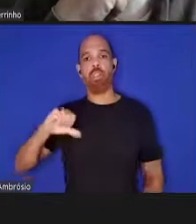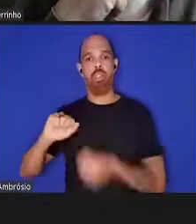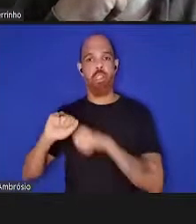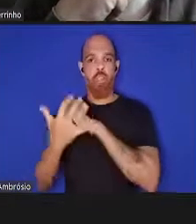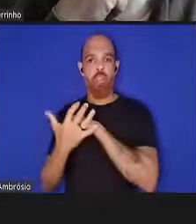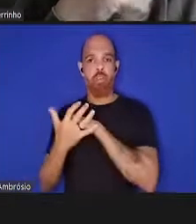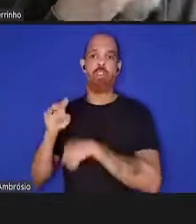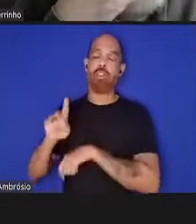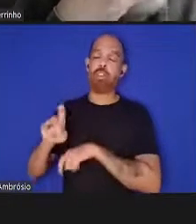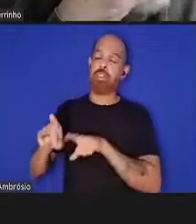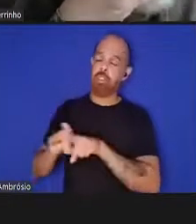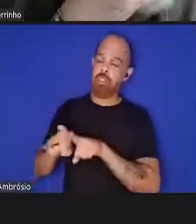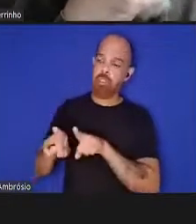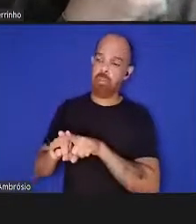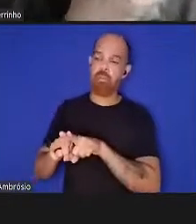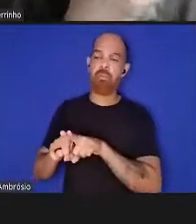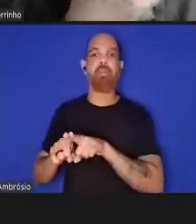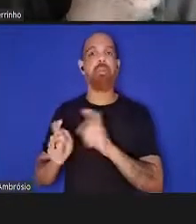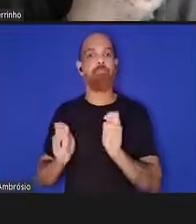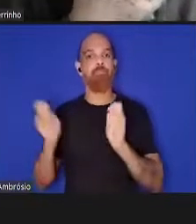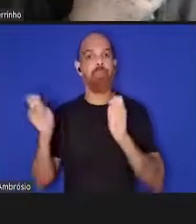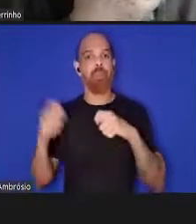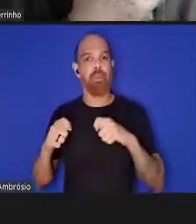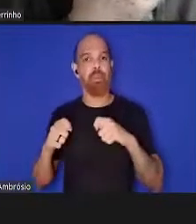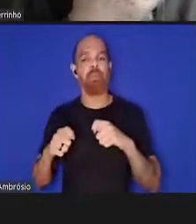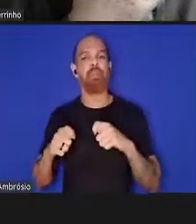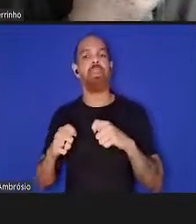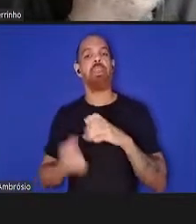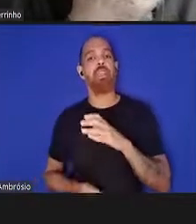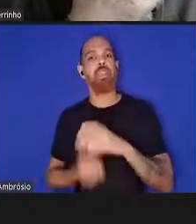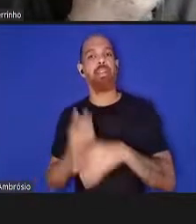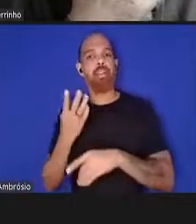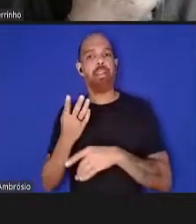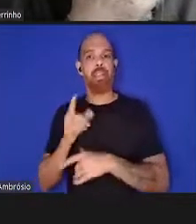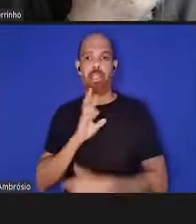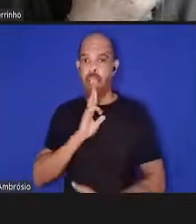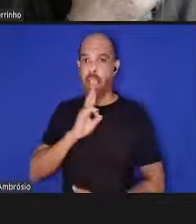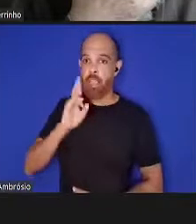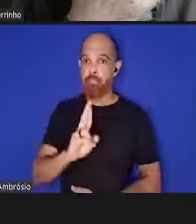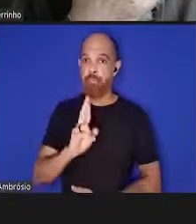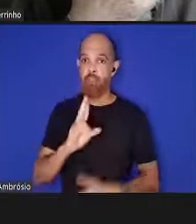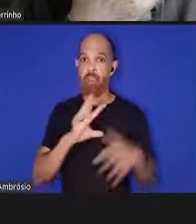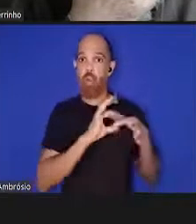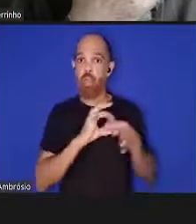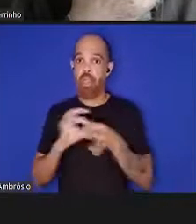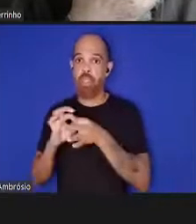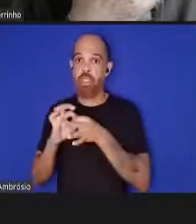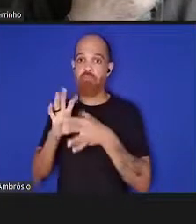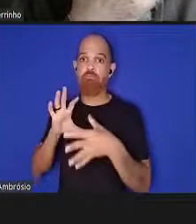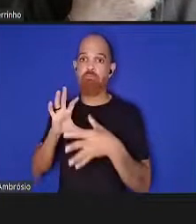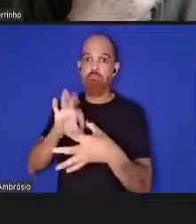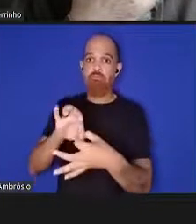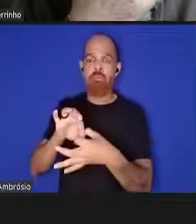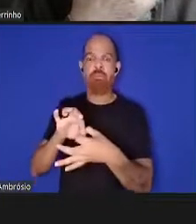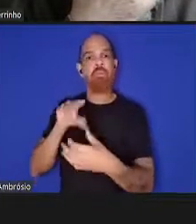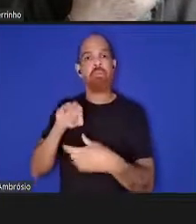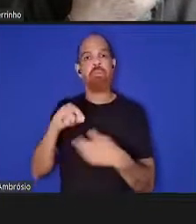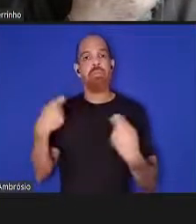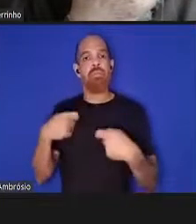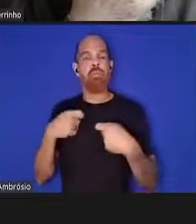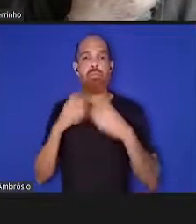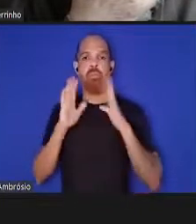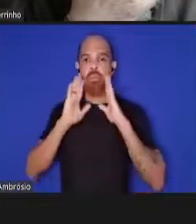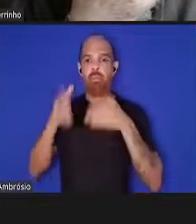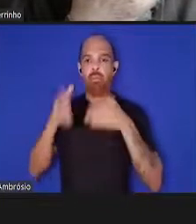permitem depois criar essas respostas contextualizadas a que se refere precisamente a esse termo